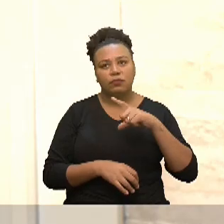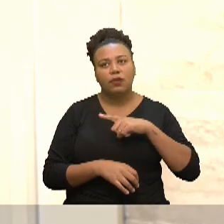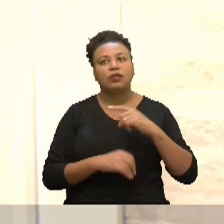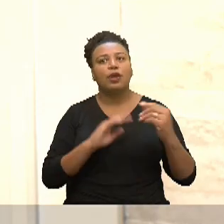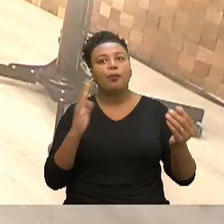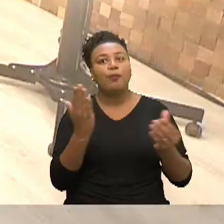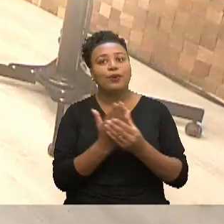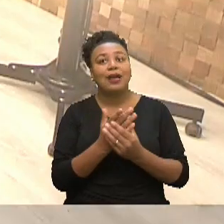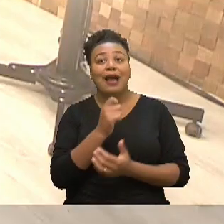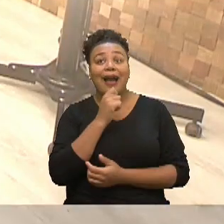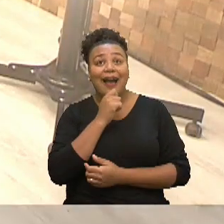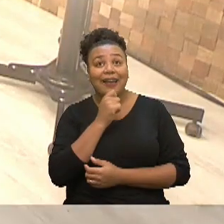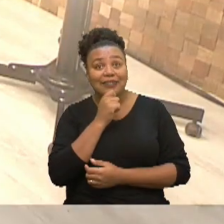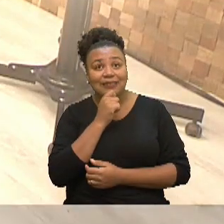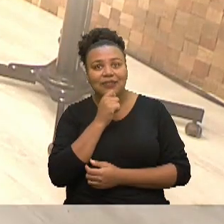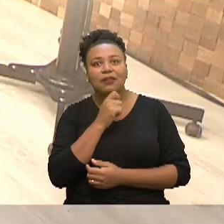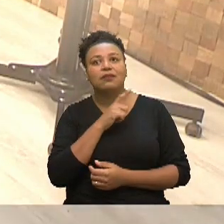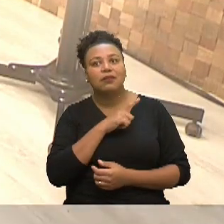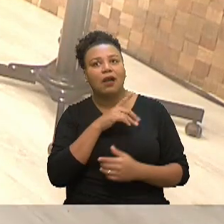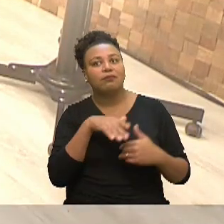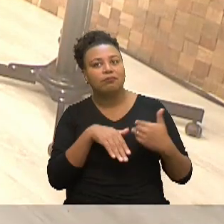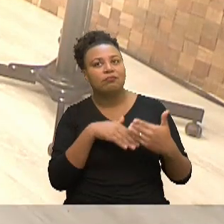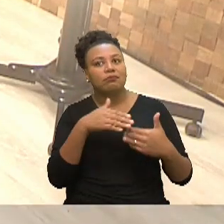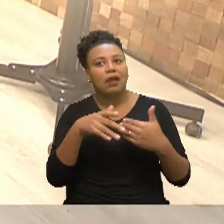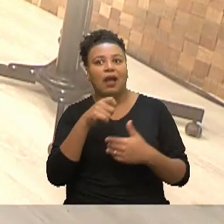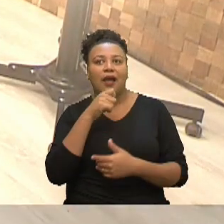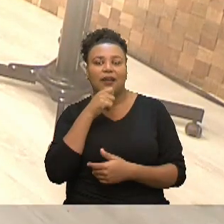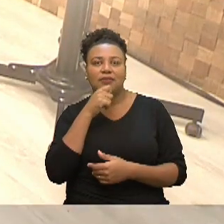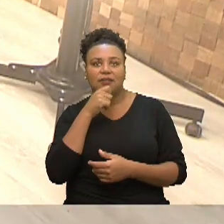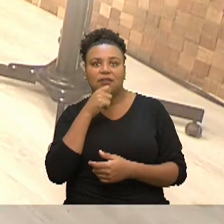processo mas que ainda está está rolando